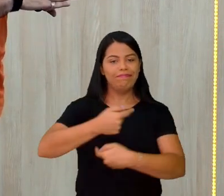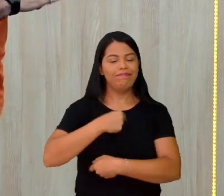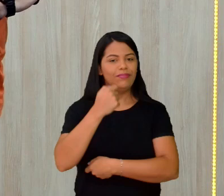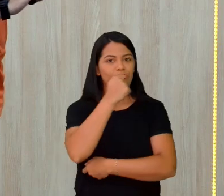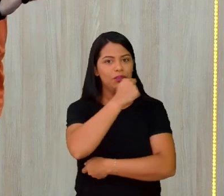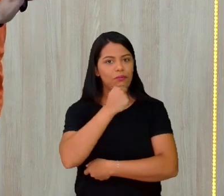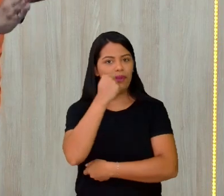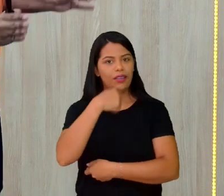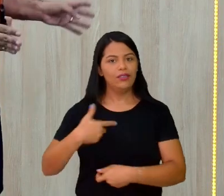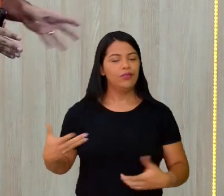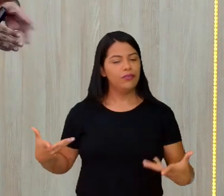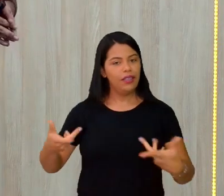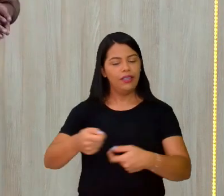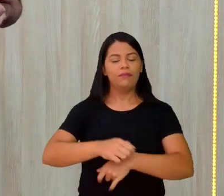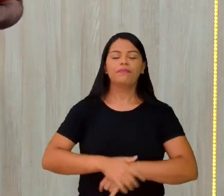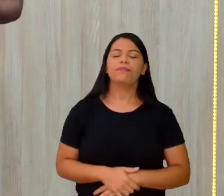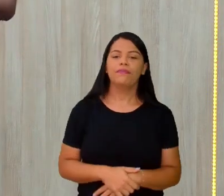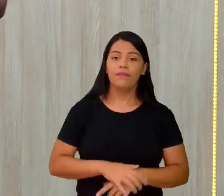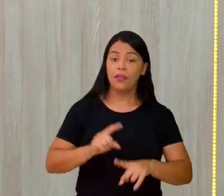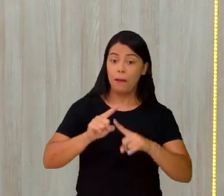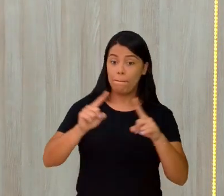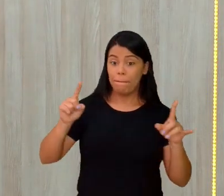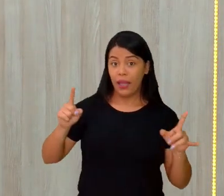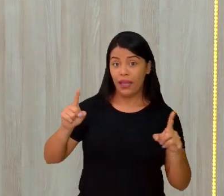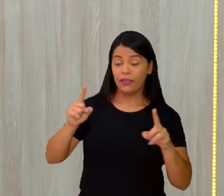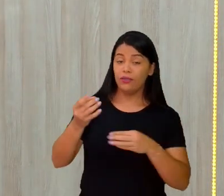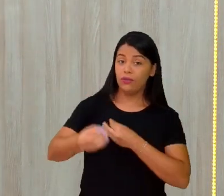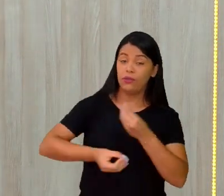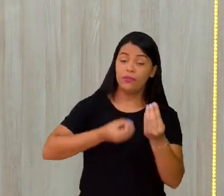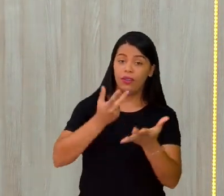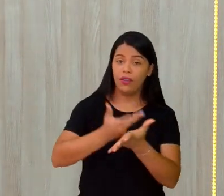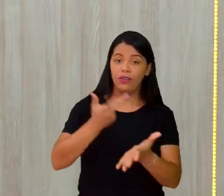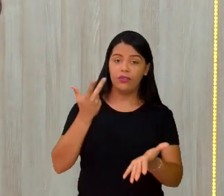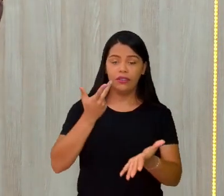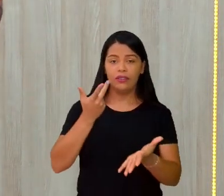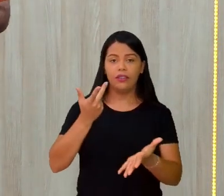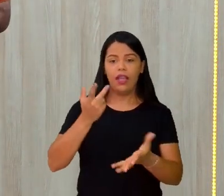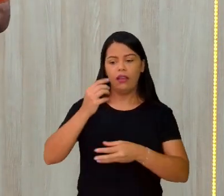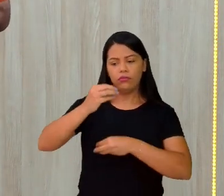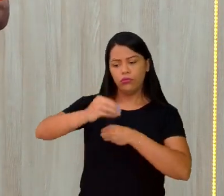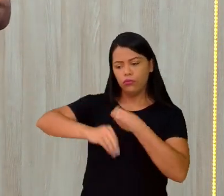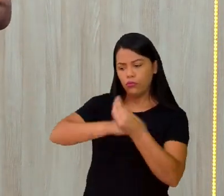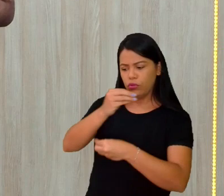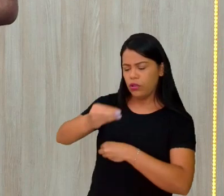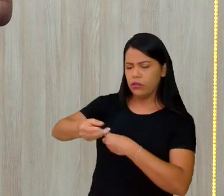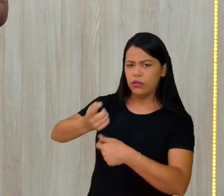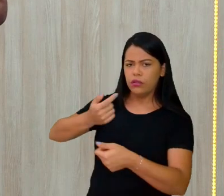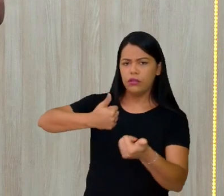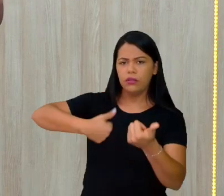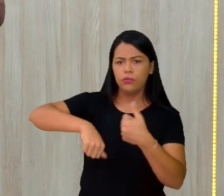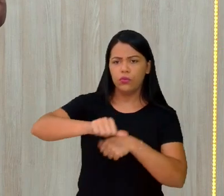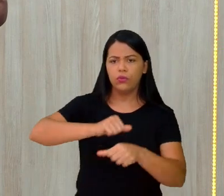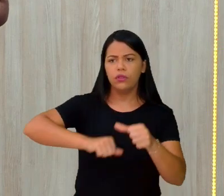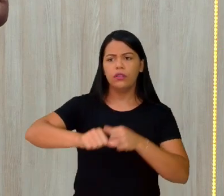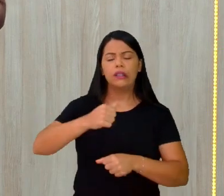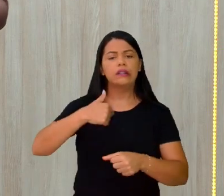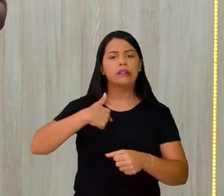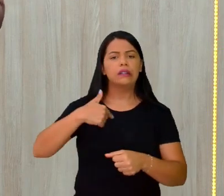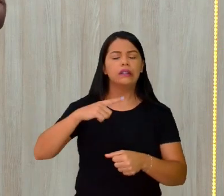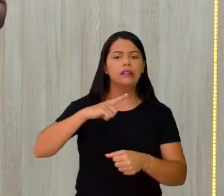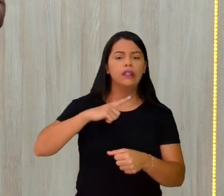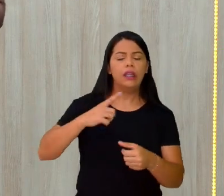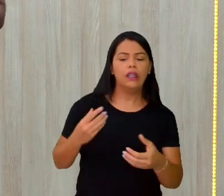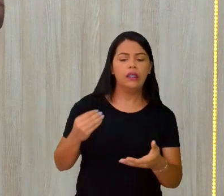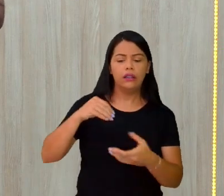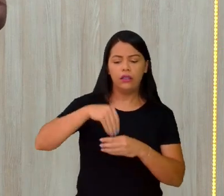Rapaz, mas como é que vão ocorrer as transformações nas paisagens de uma